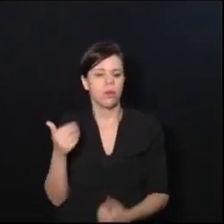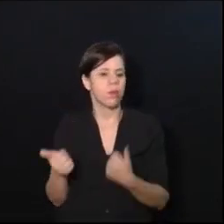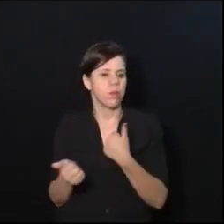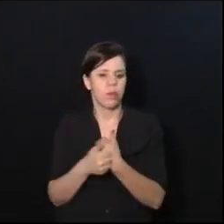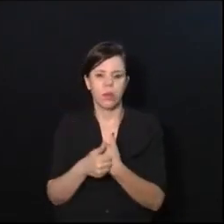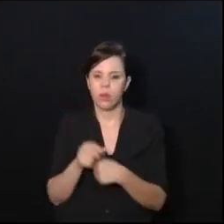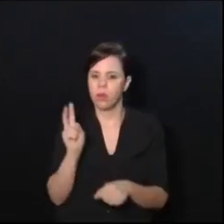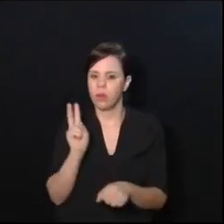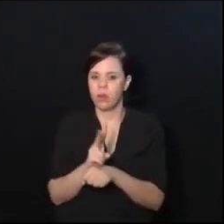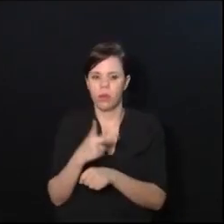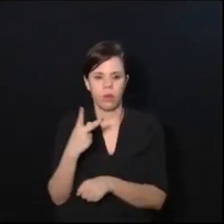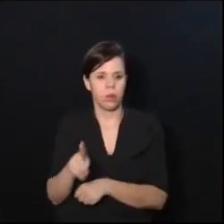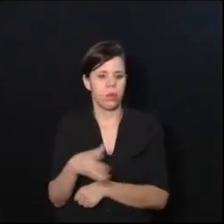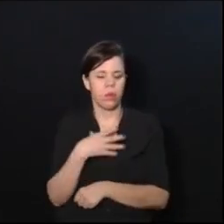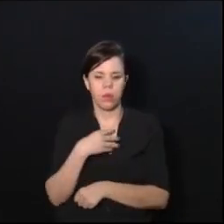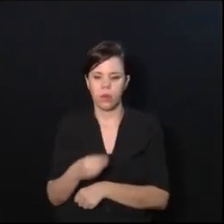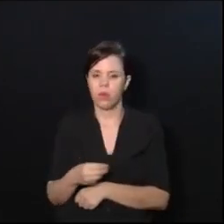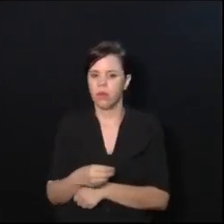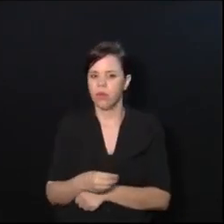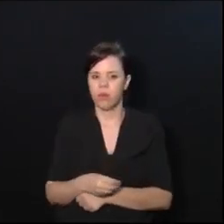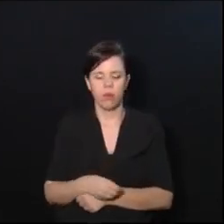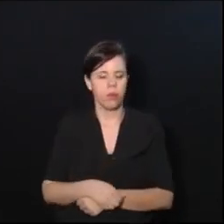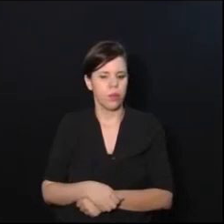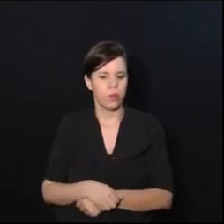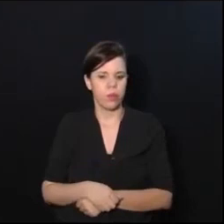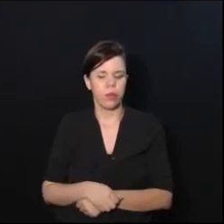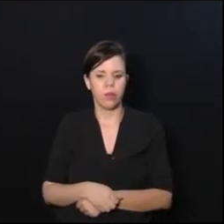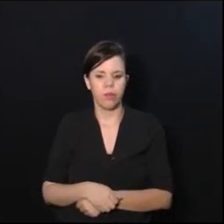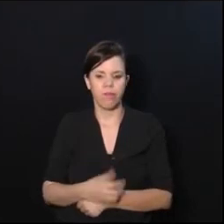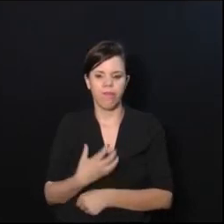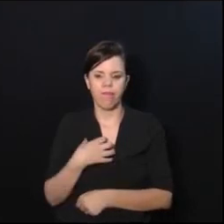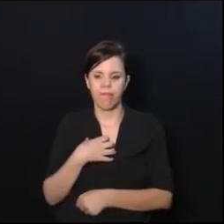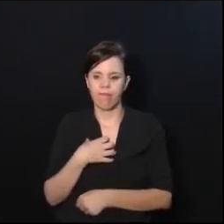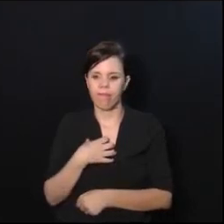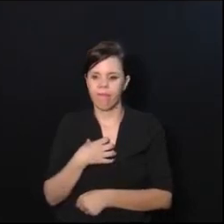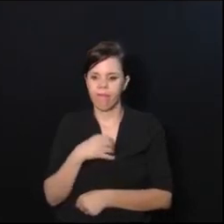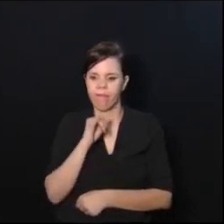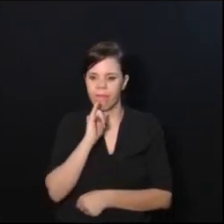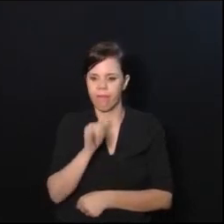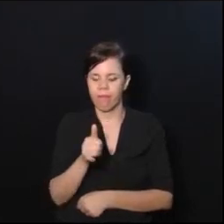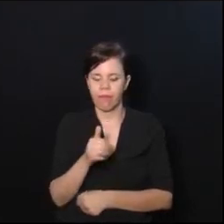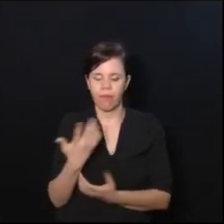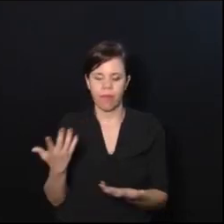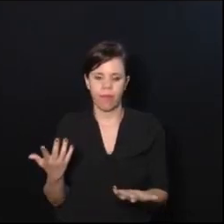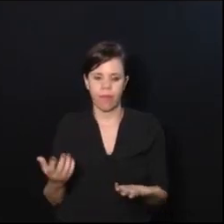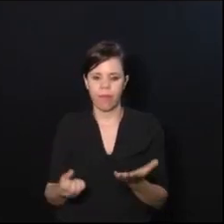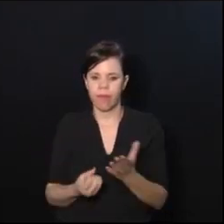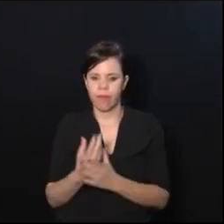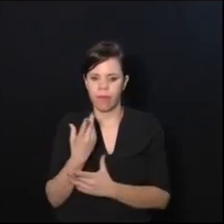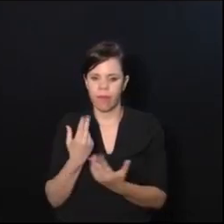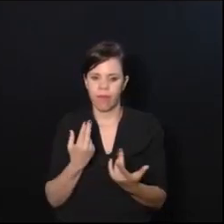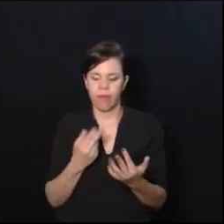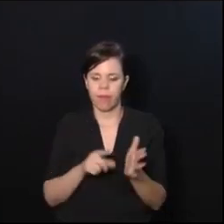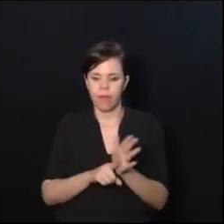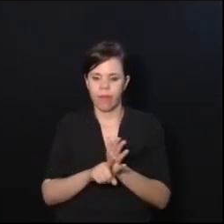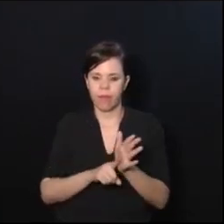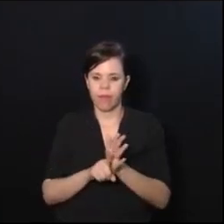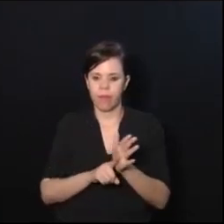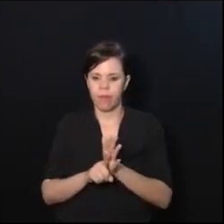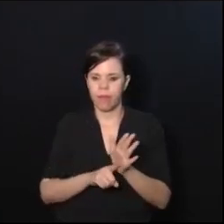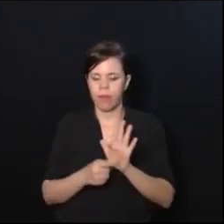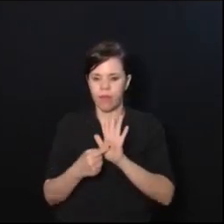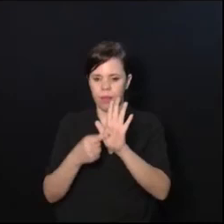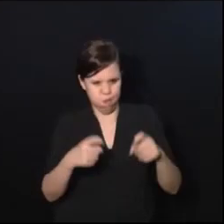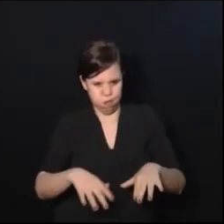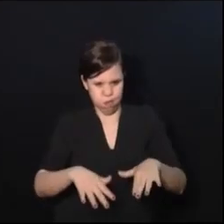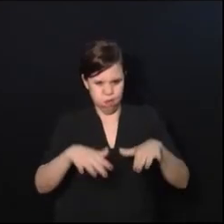proteger teu filho, tua filha, e sinto informar que ele vai cair nessa estatística que eu vou mostrar para vocês aqui